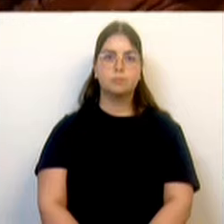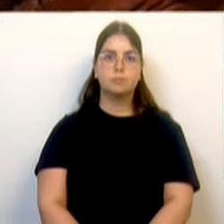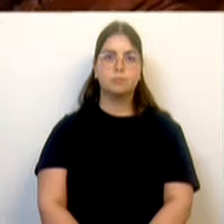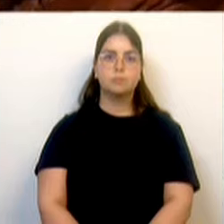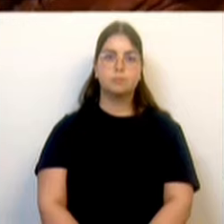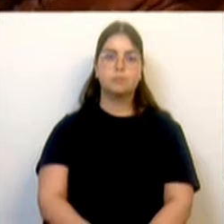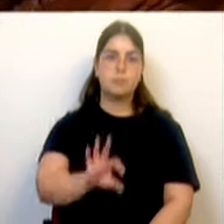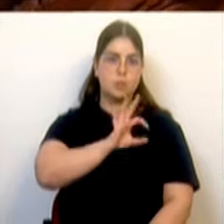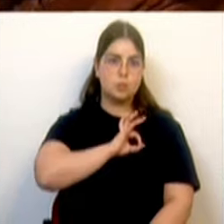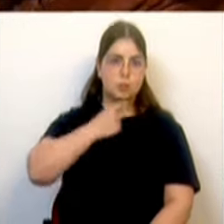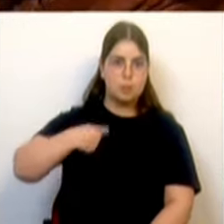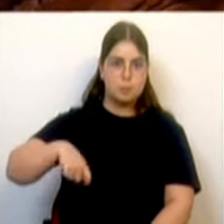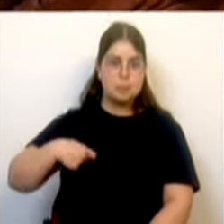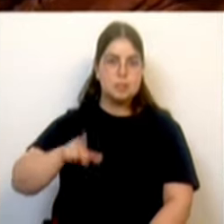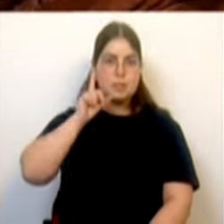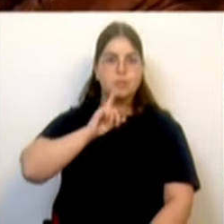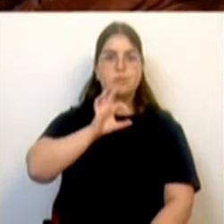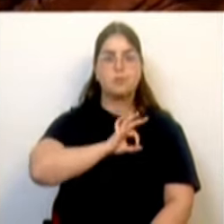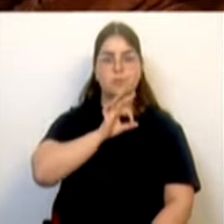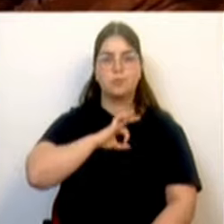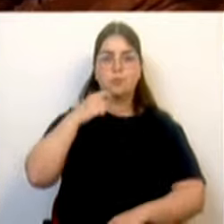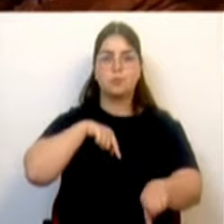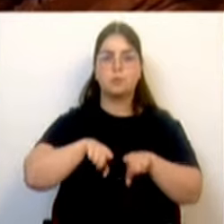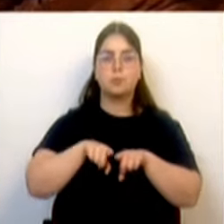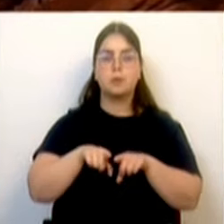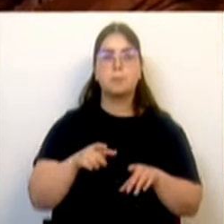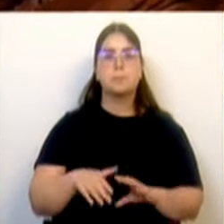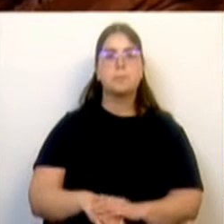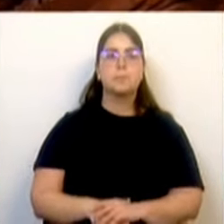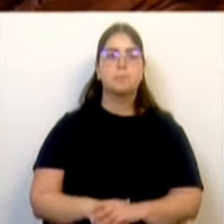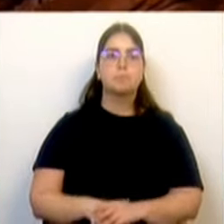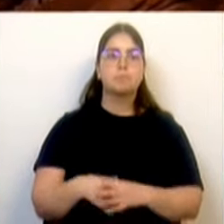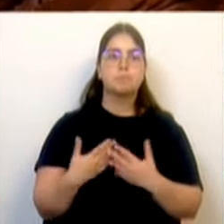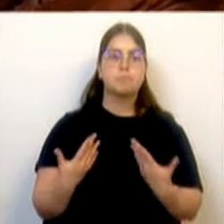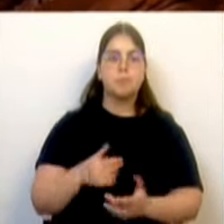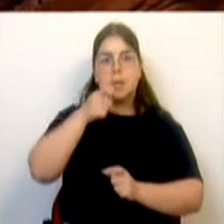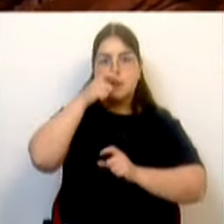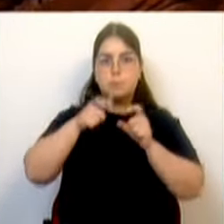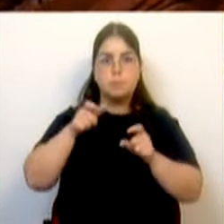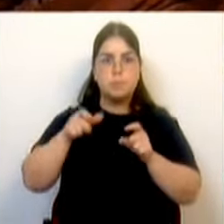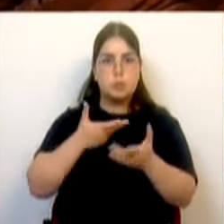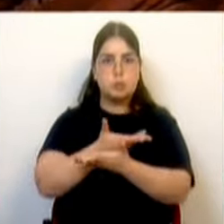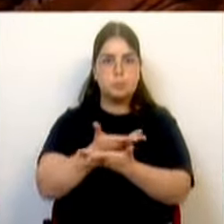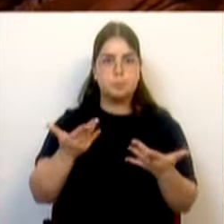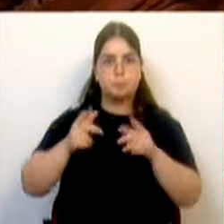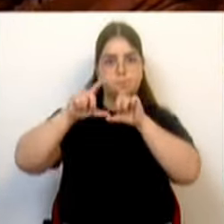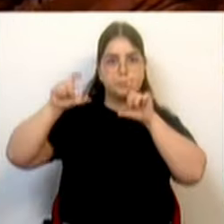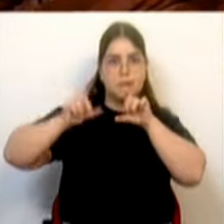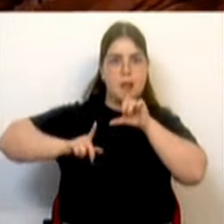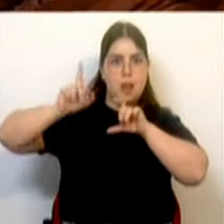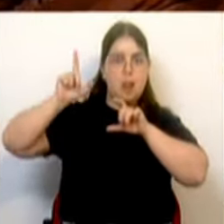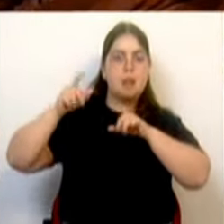Sr. Presidente, Sras. e Srs. Deputados, caros co-cidadãos nas galerias.